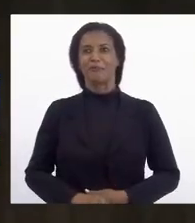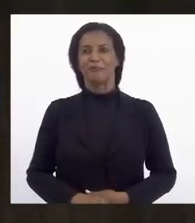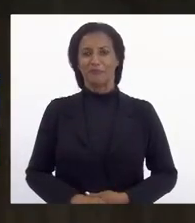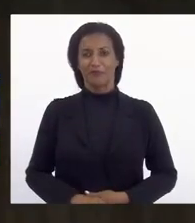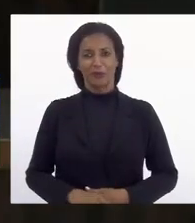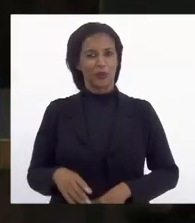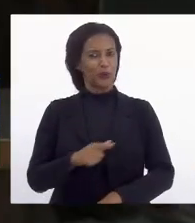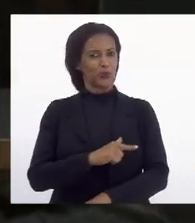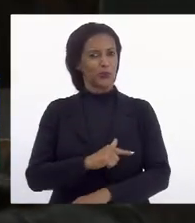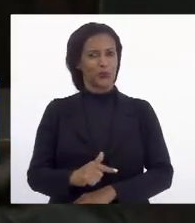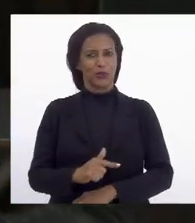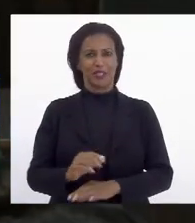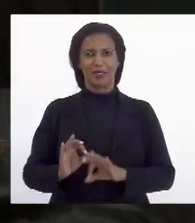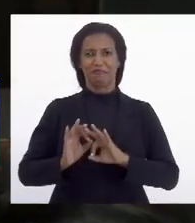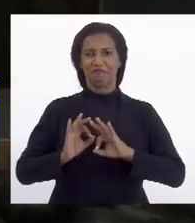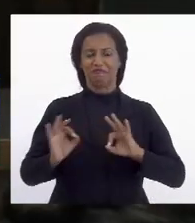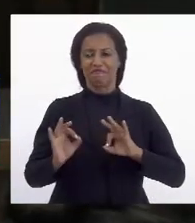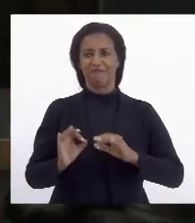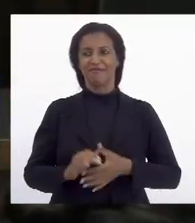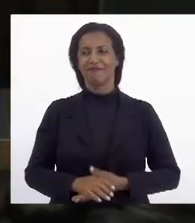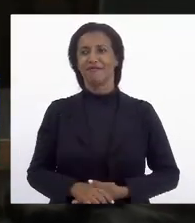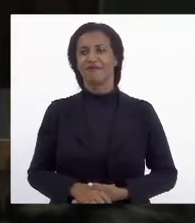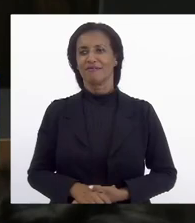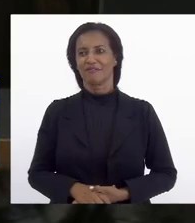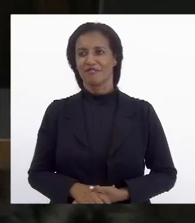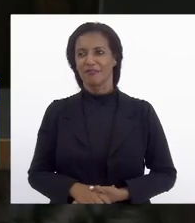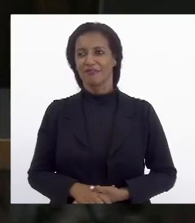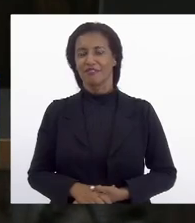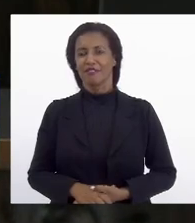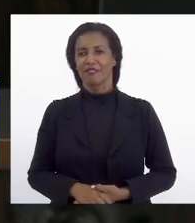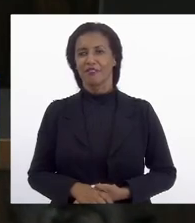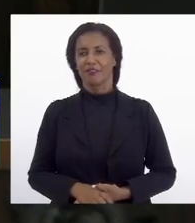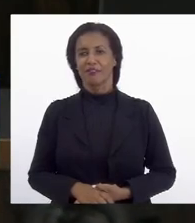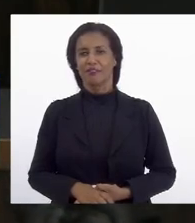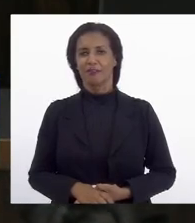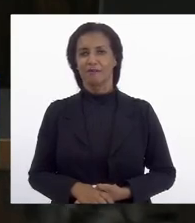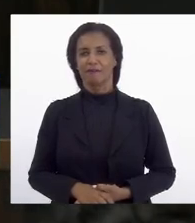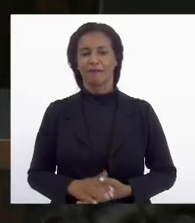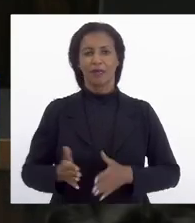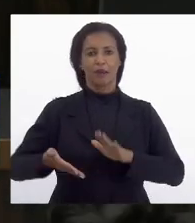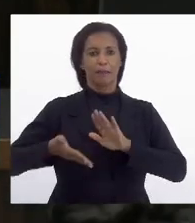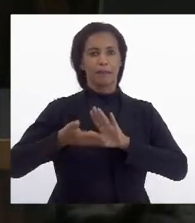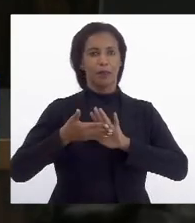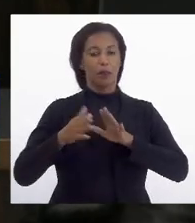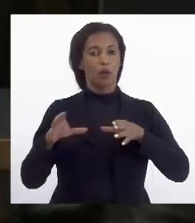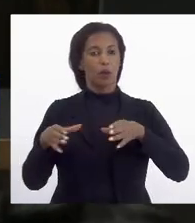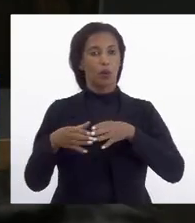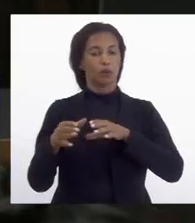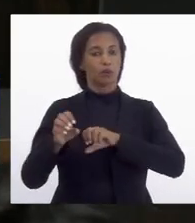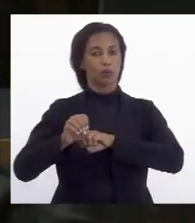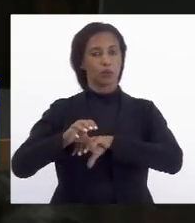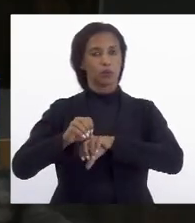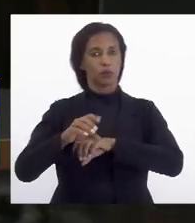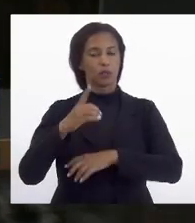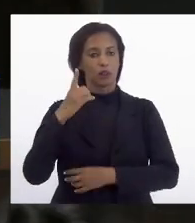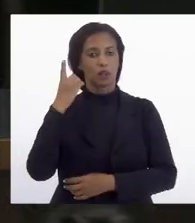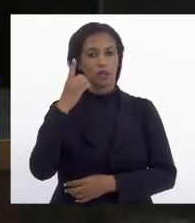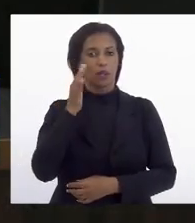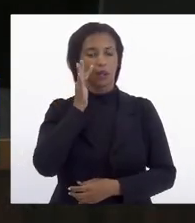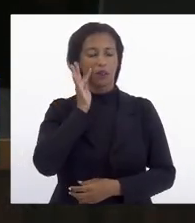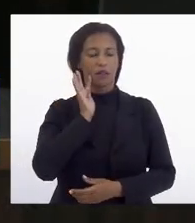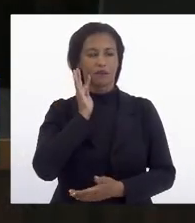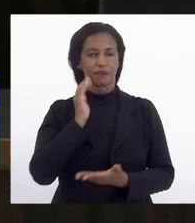educação classe para dar um parecer para emitir parecer pela Comissão de Educação deputado Flávio